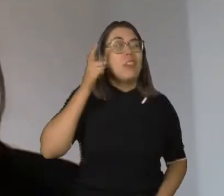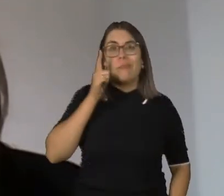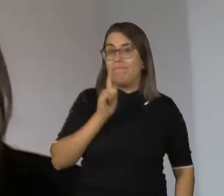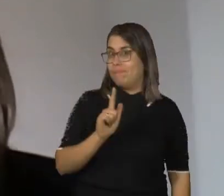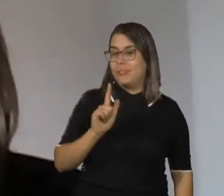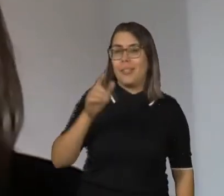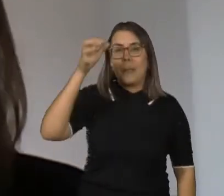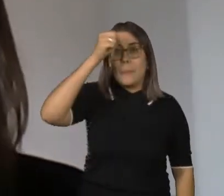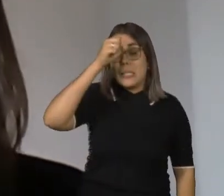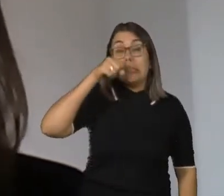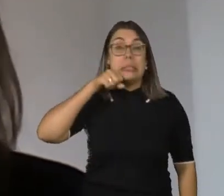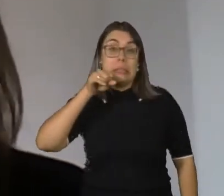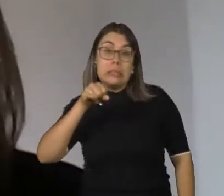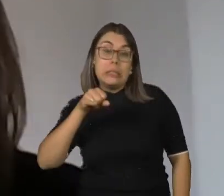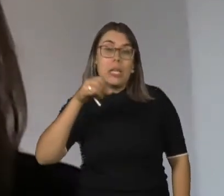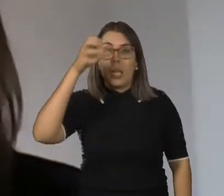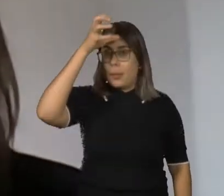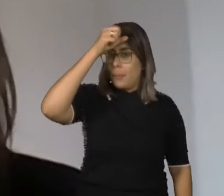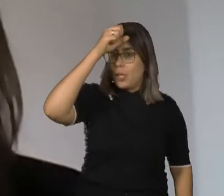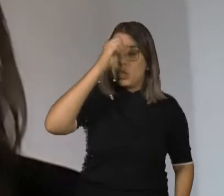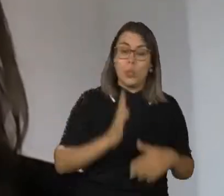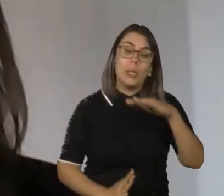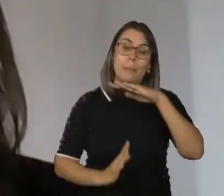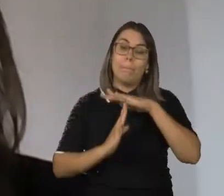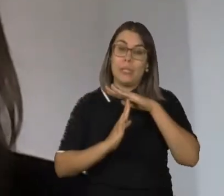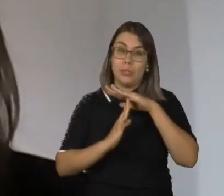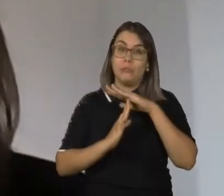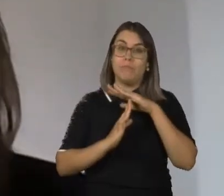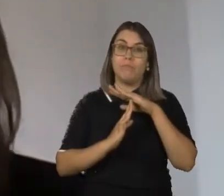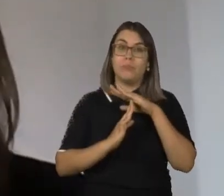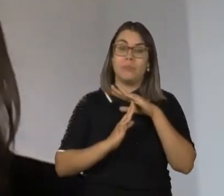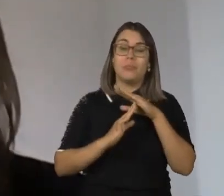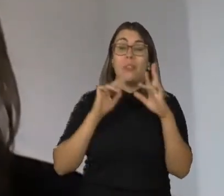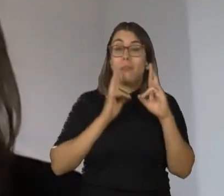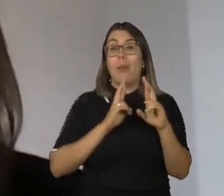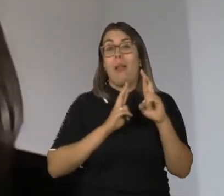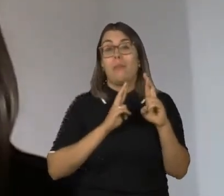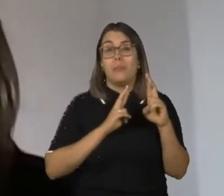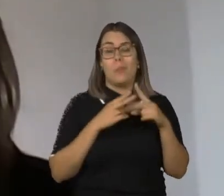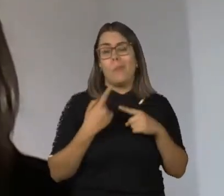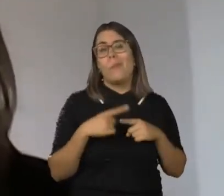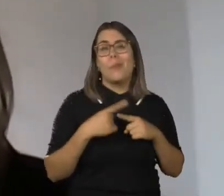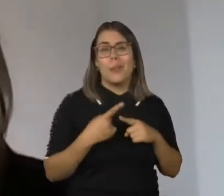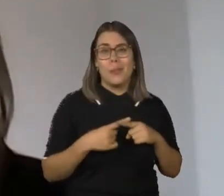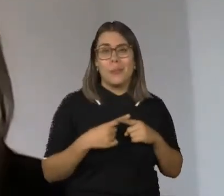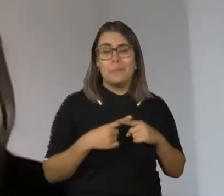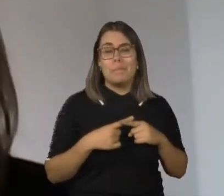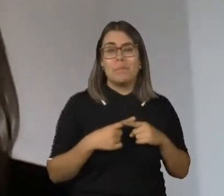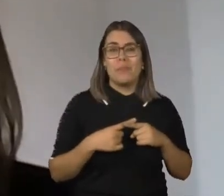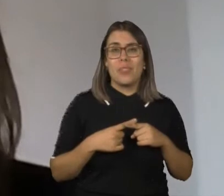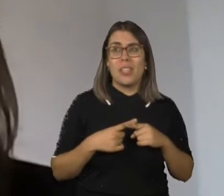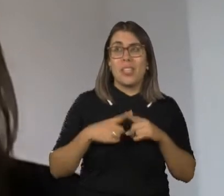ou se aprendem. Os limites são claros, já são esperados, porque são deficientes